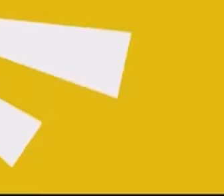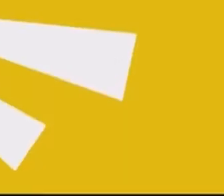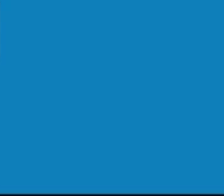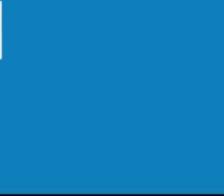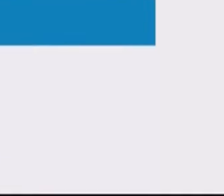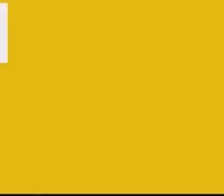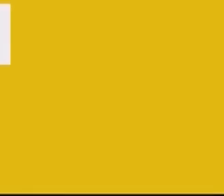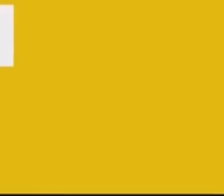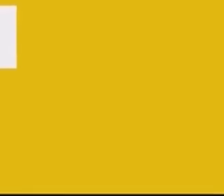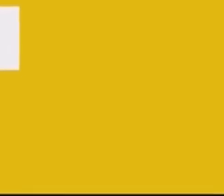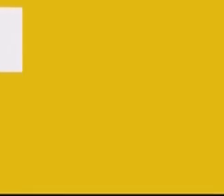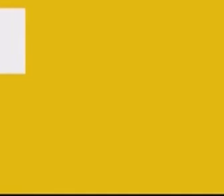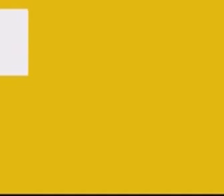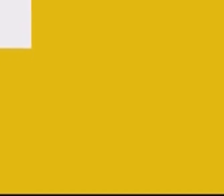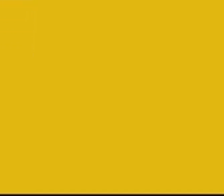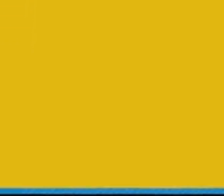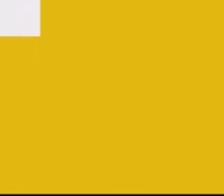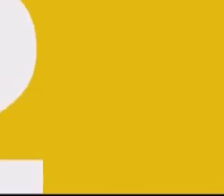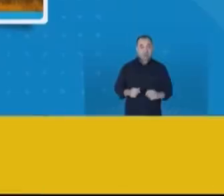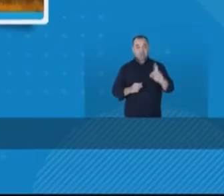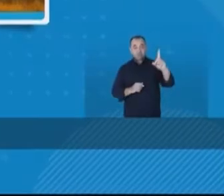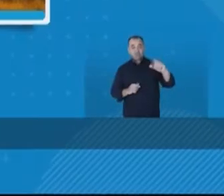É o 12, é o 12, é o 12.